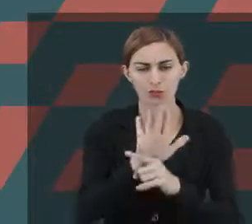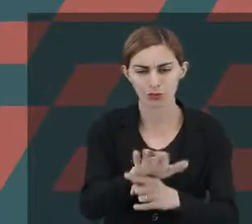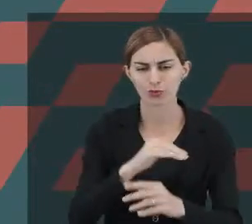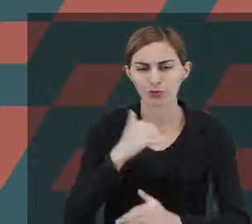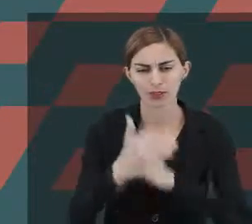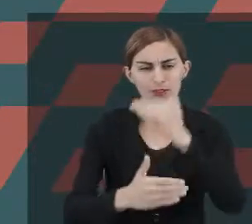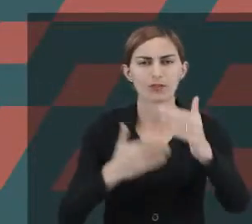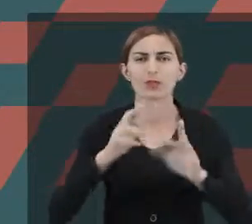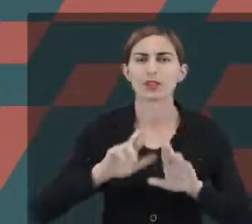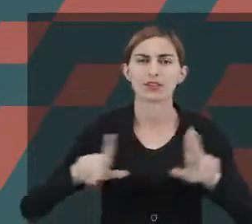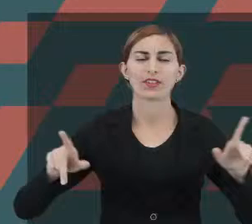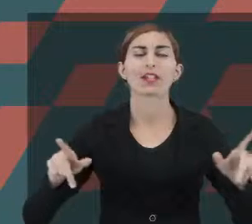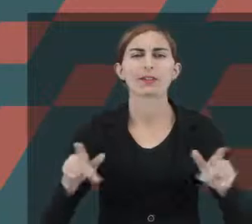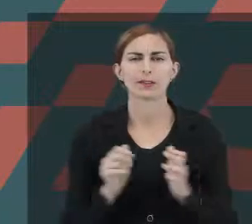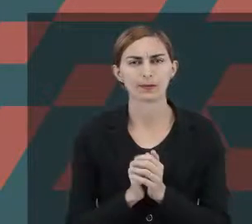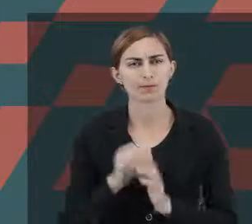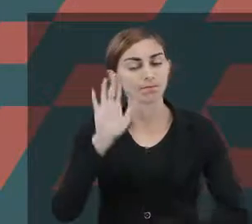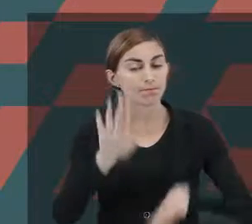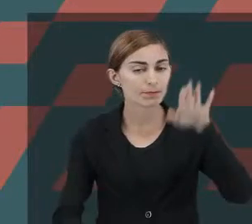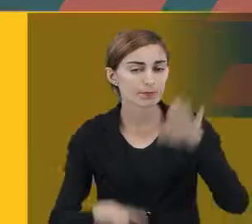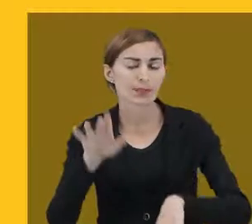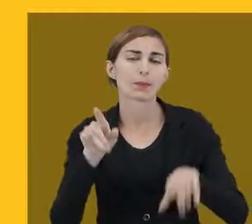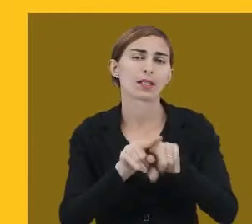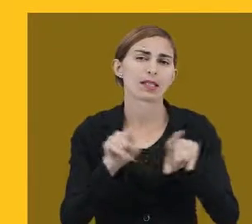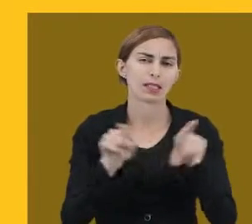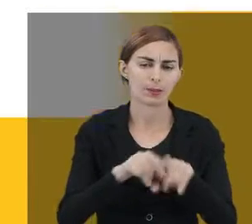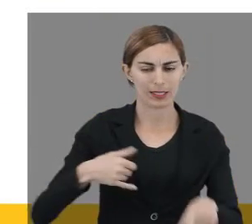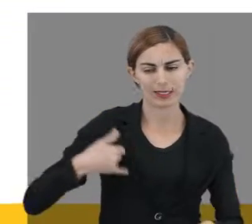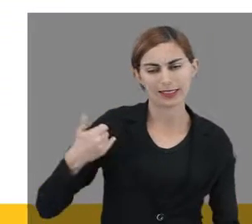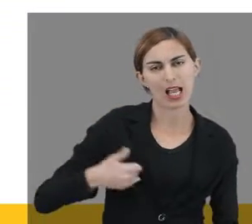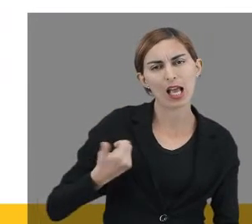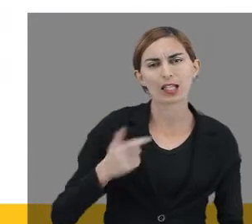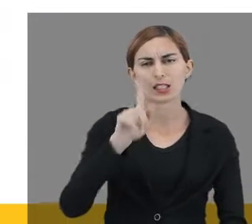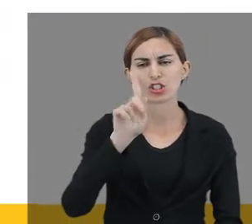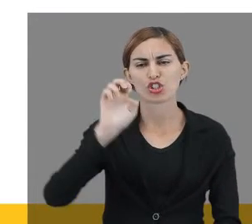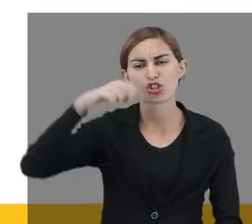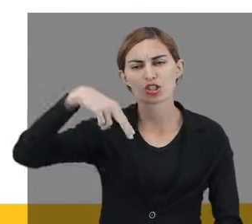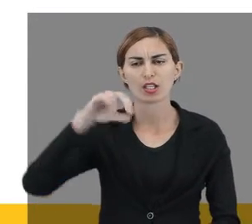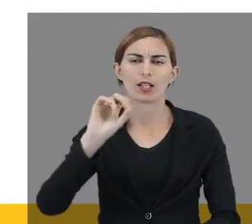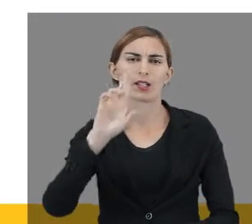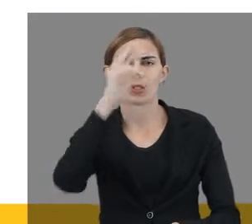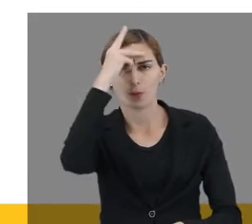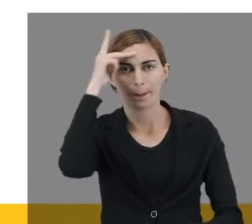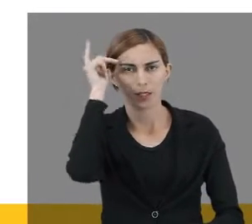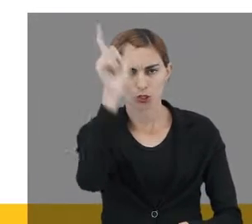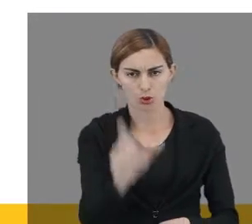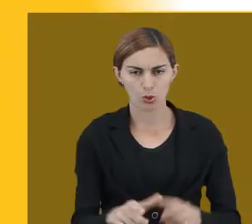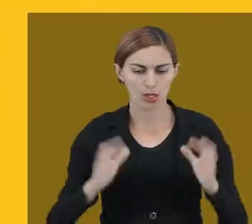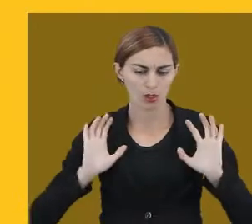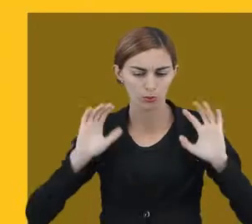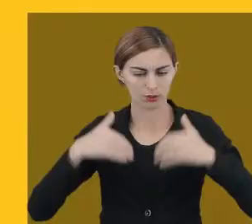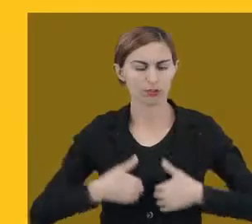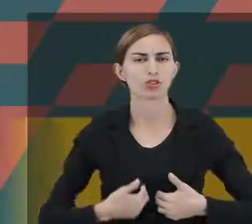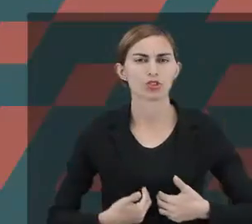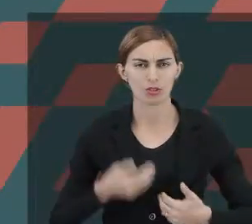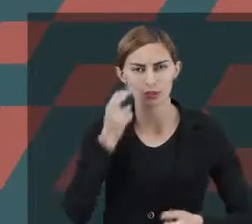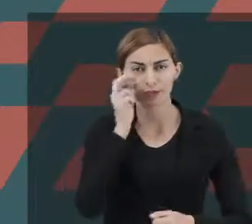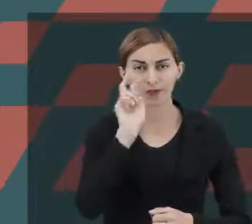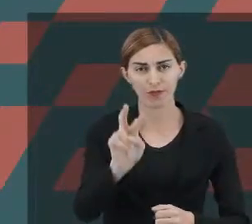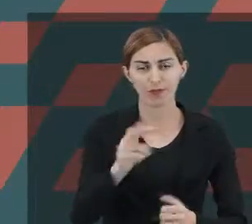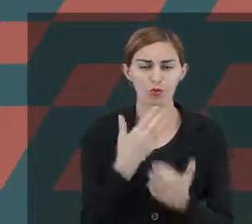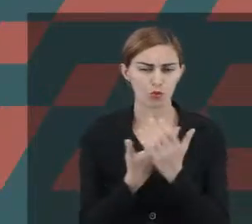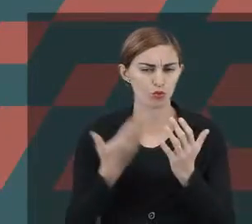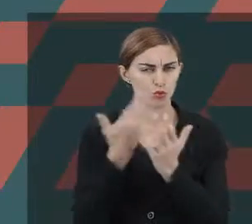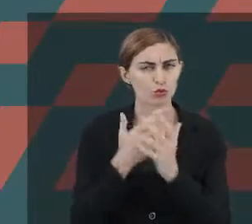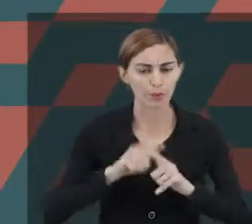vai acontecer de forma diferenciada. Vai depender também da idade e gênero da pessoa autista. Vimos em nossos estudos